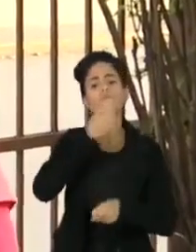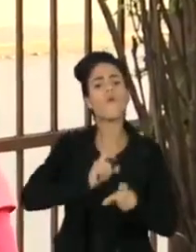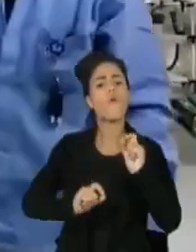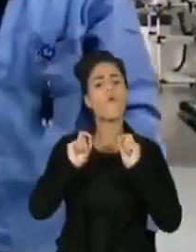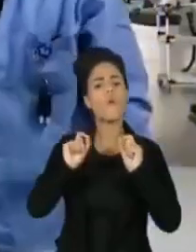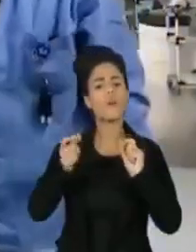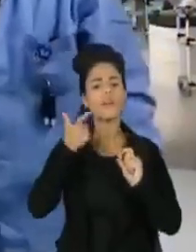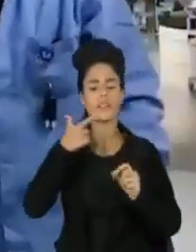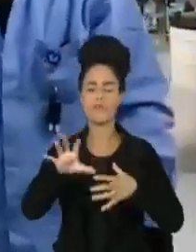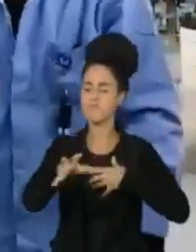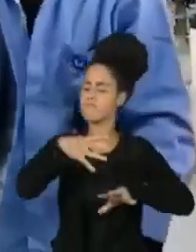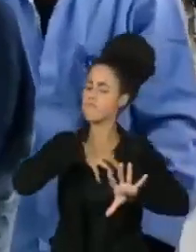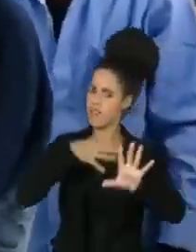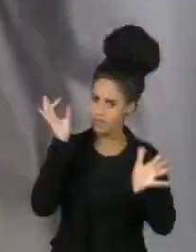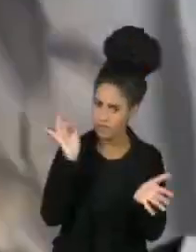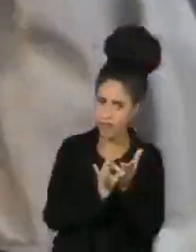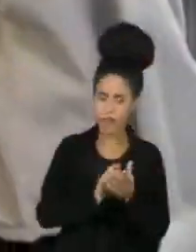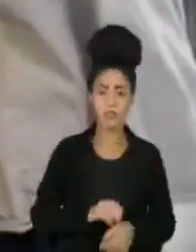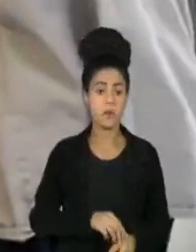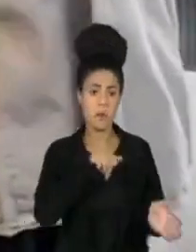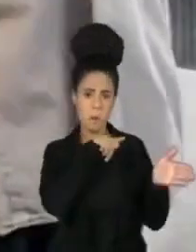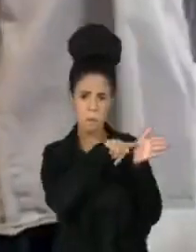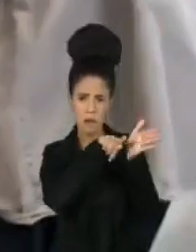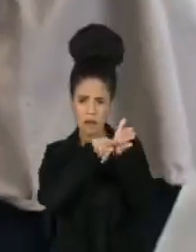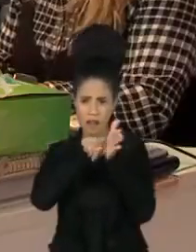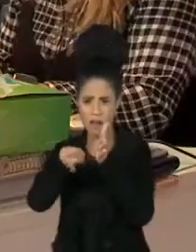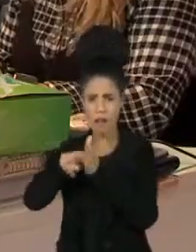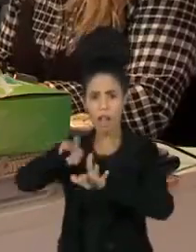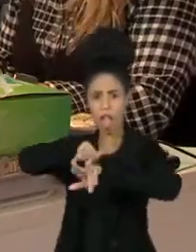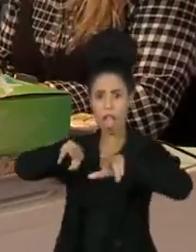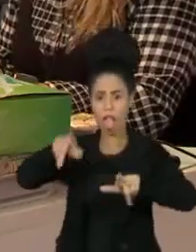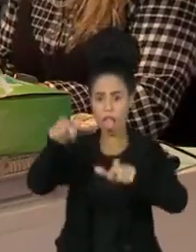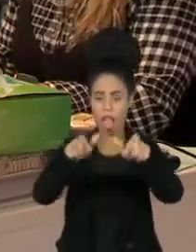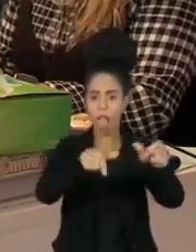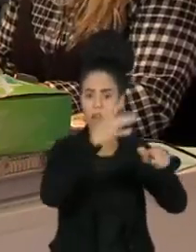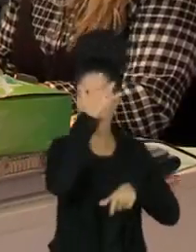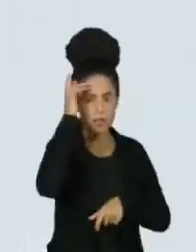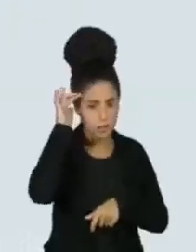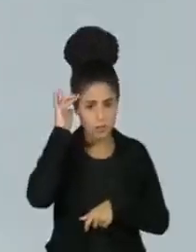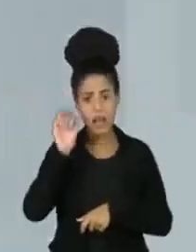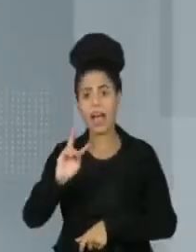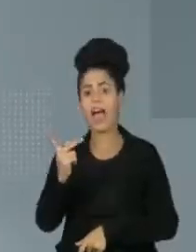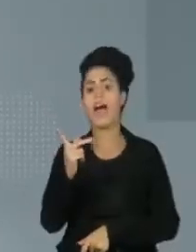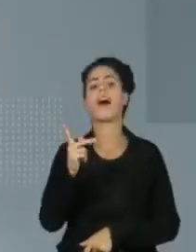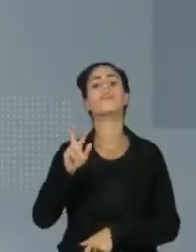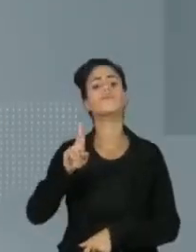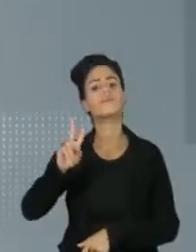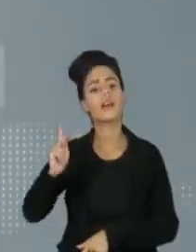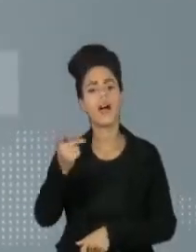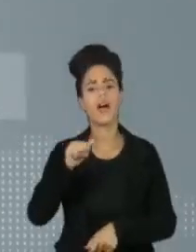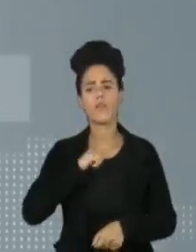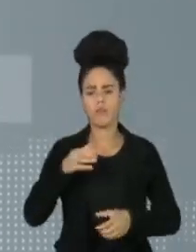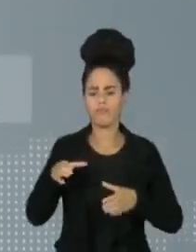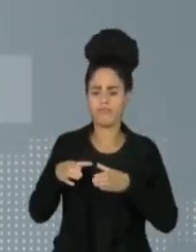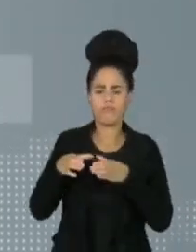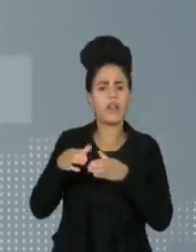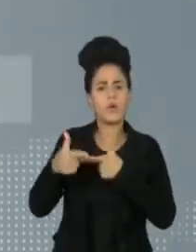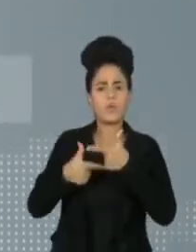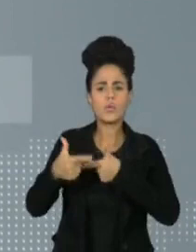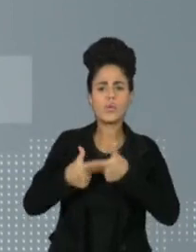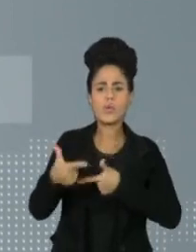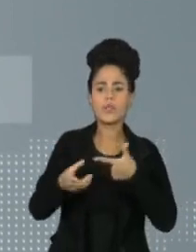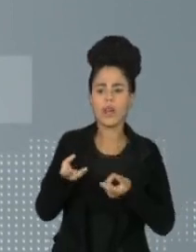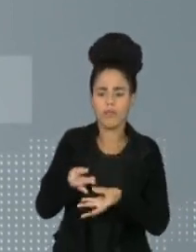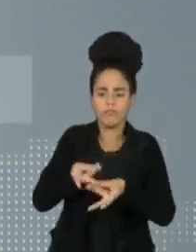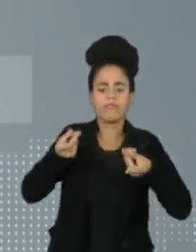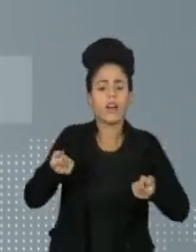nosso lugar. Essa pergunta foi feita a candidatos por uma consultoria de recursos humanos. Na visão dos trabalhadores, as qualidades